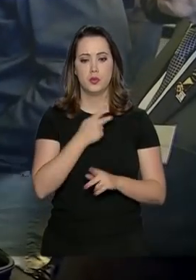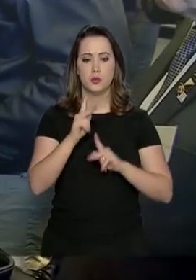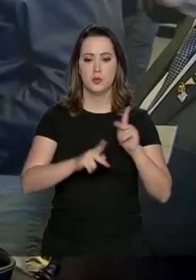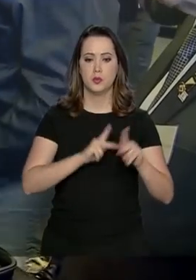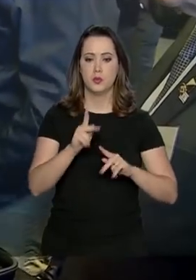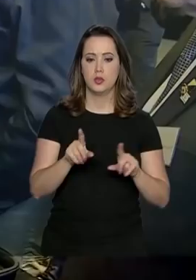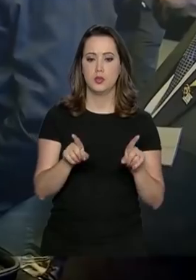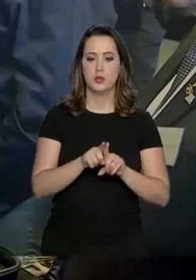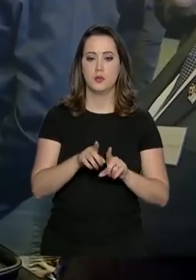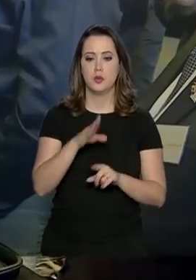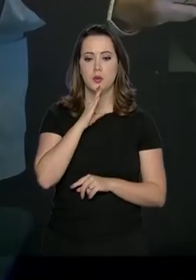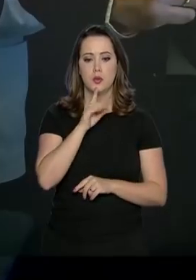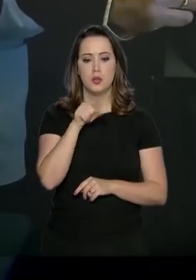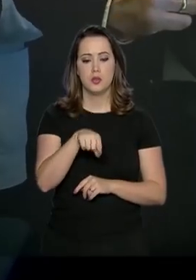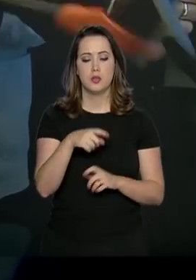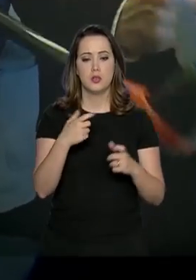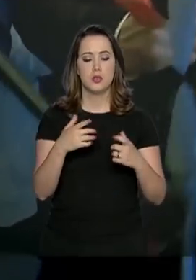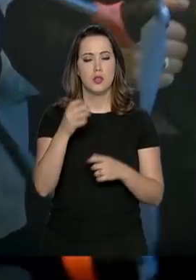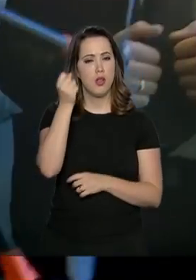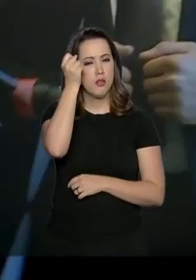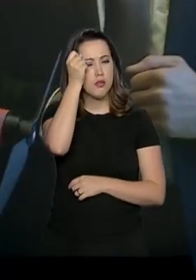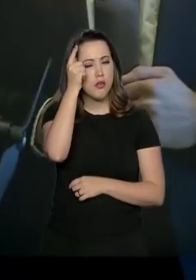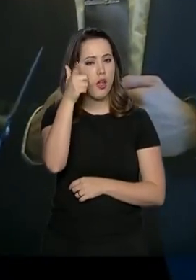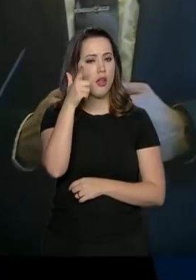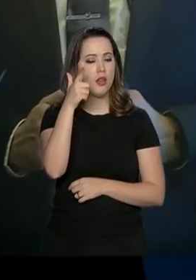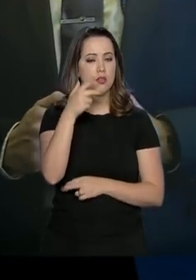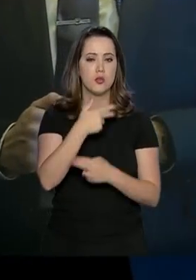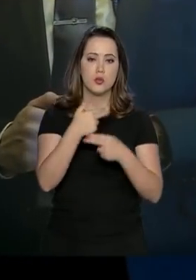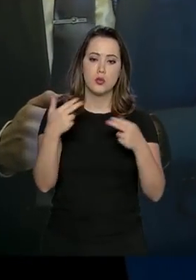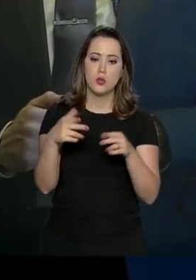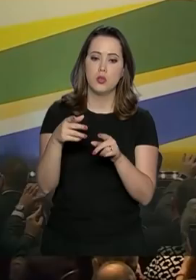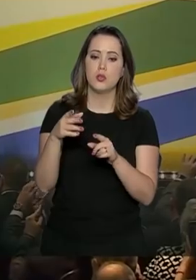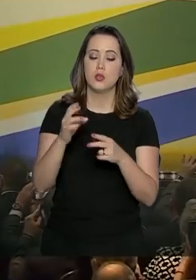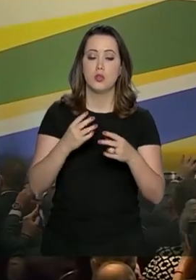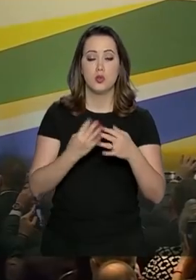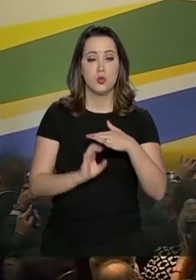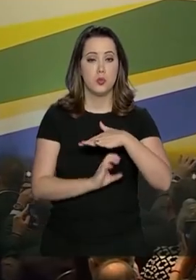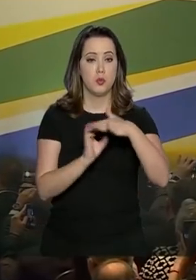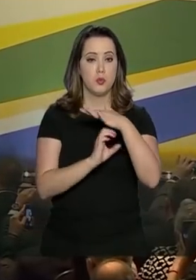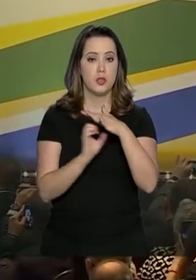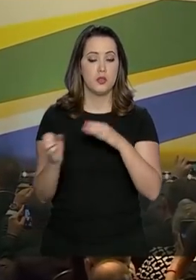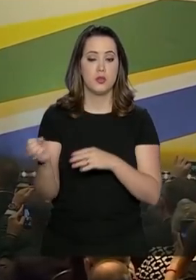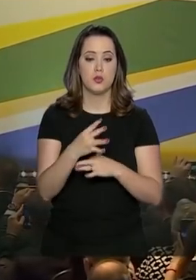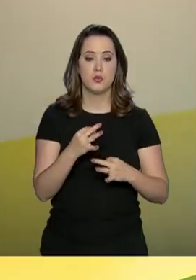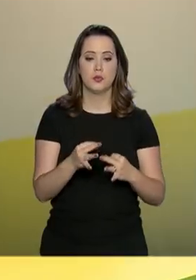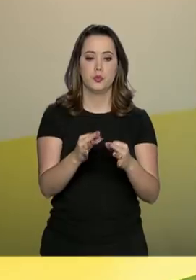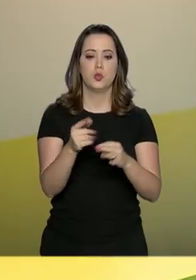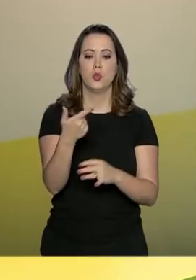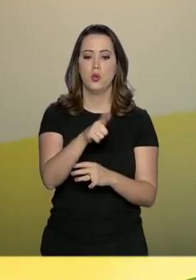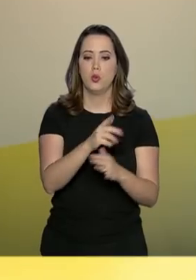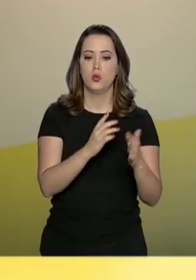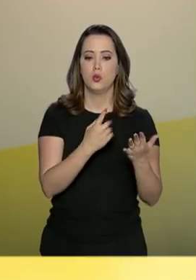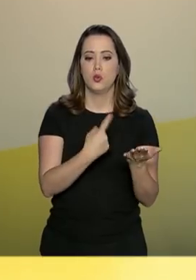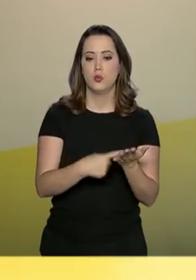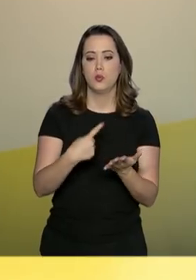presidente também foi conhecer ideias e produtos de uma empresa de inovação e seguiu para um outro encontro empresarial.